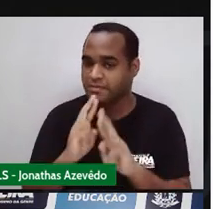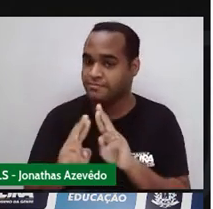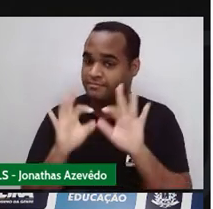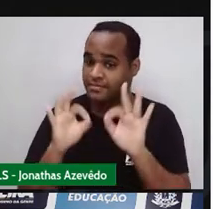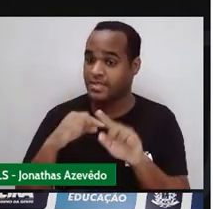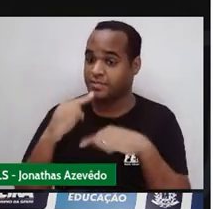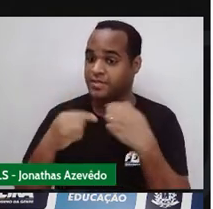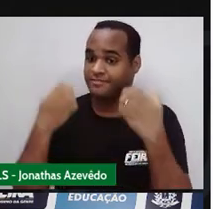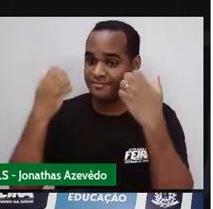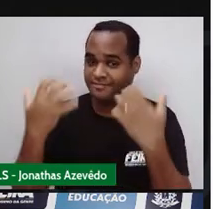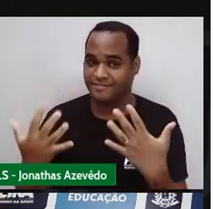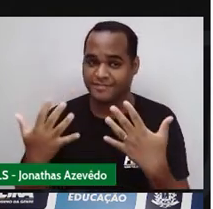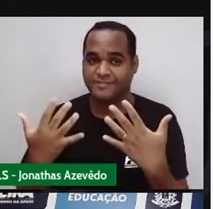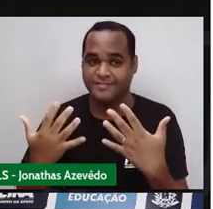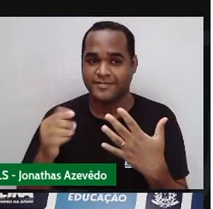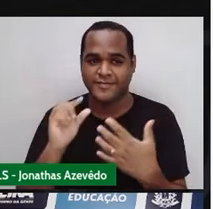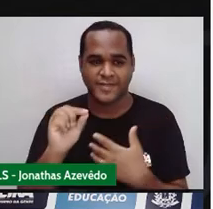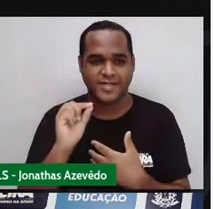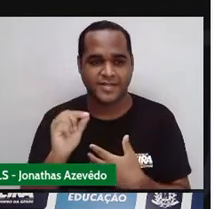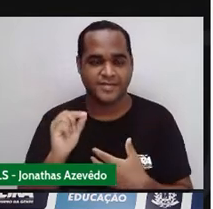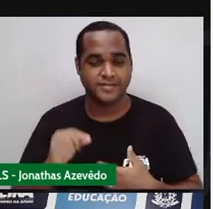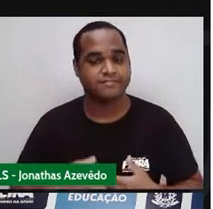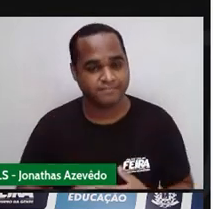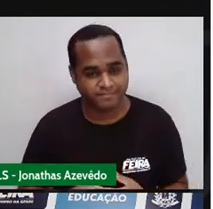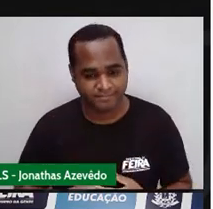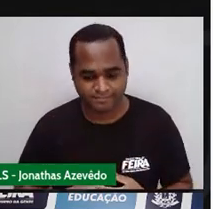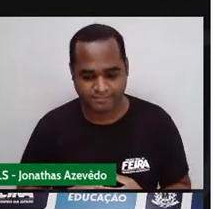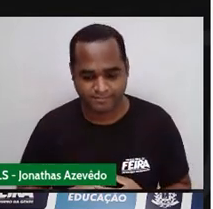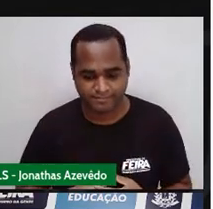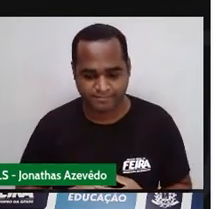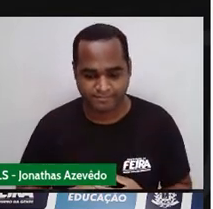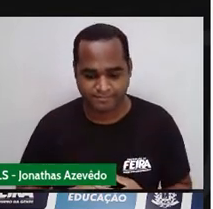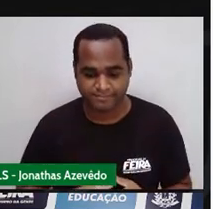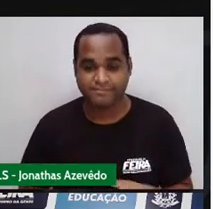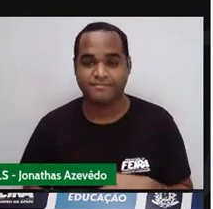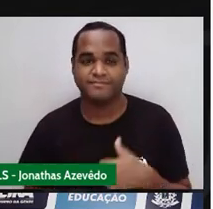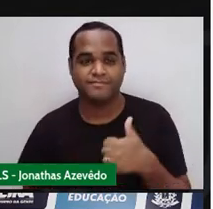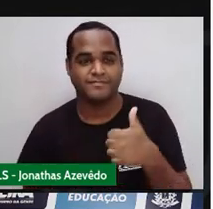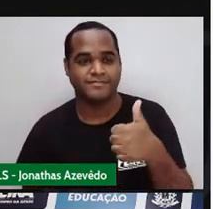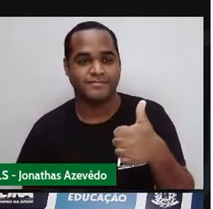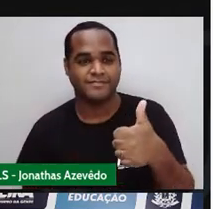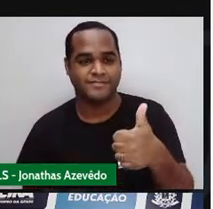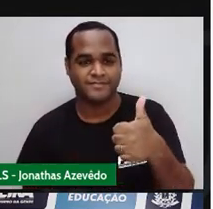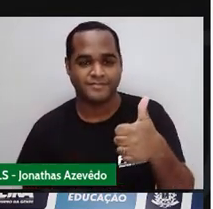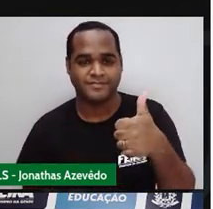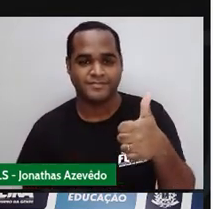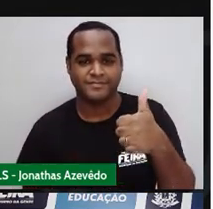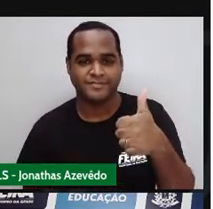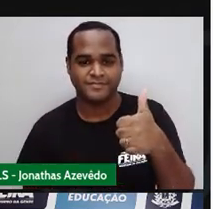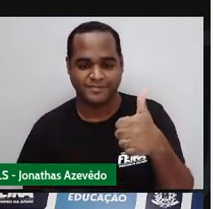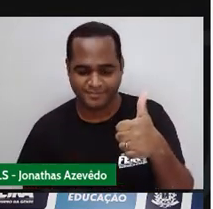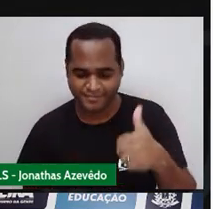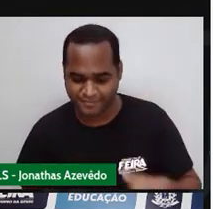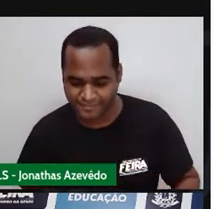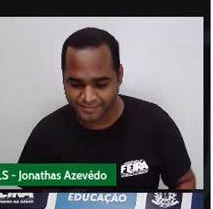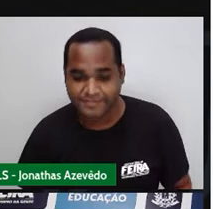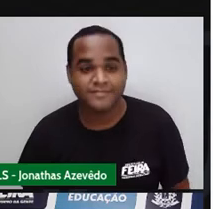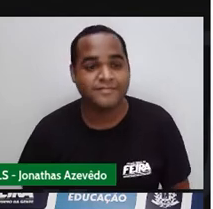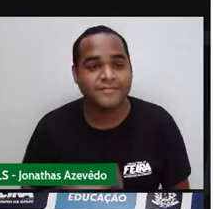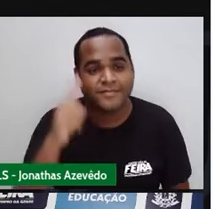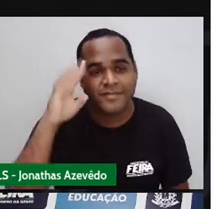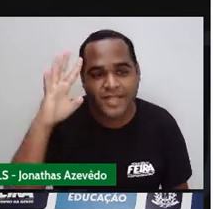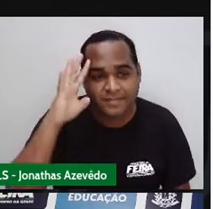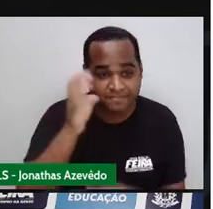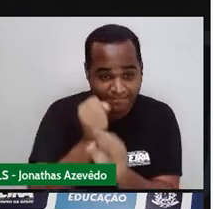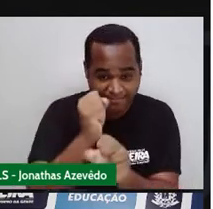e vai dizer para vocês, tá bom? Então, vou deixar aí um tempinho com o Jonatas para ele pensar nos três números que ele quer, fazer